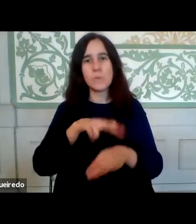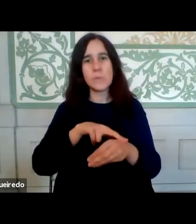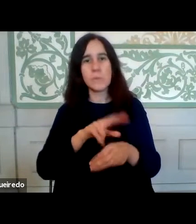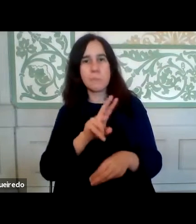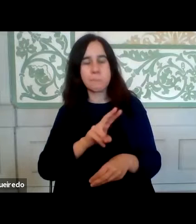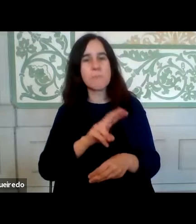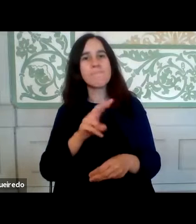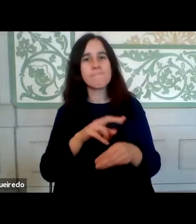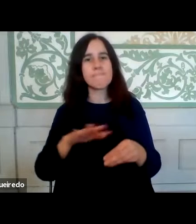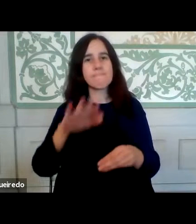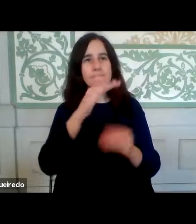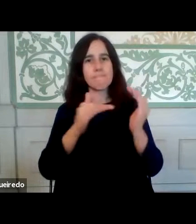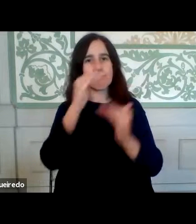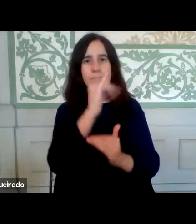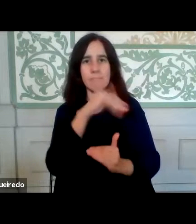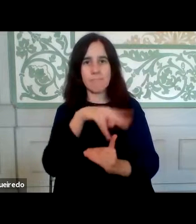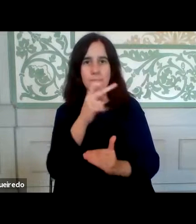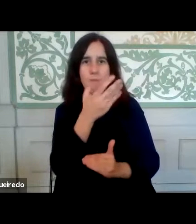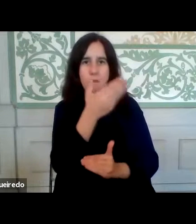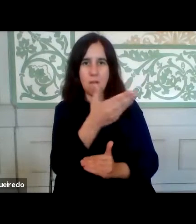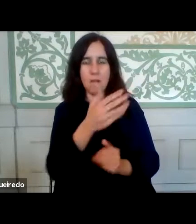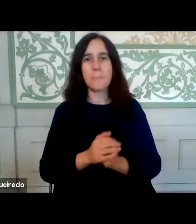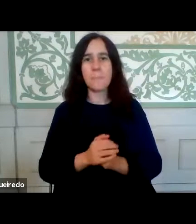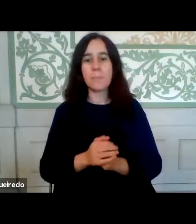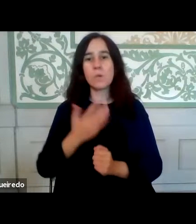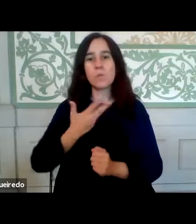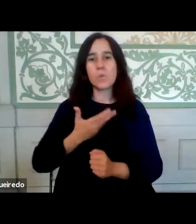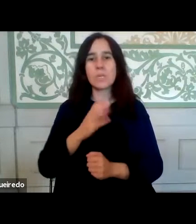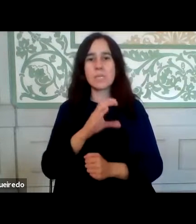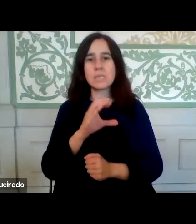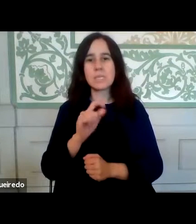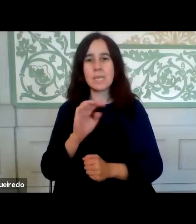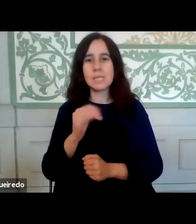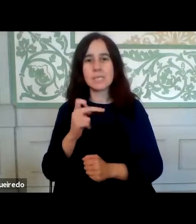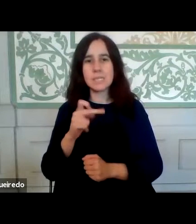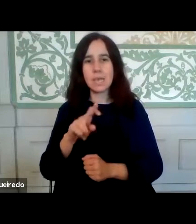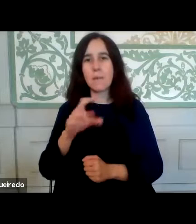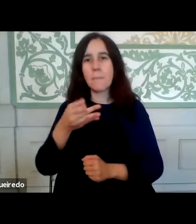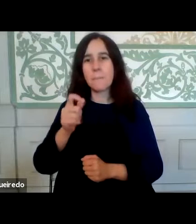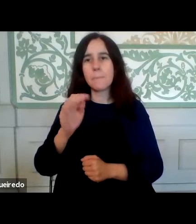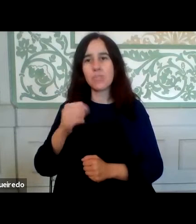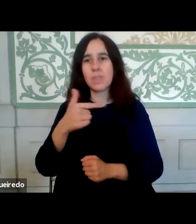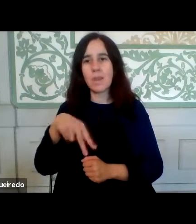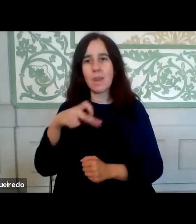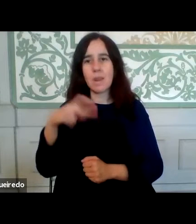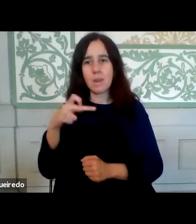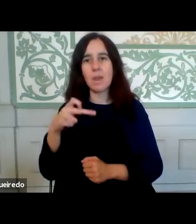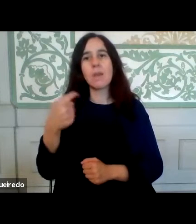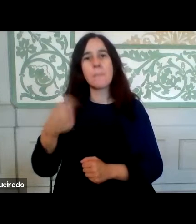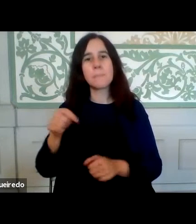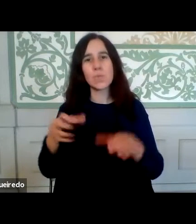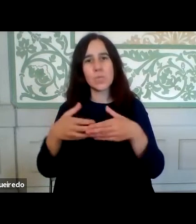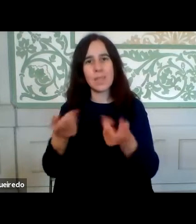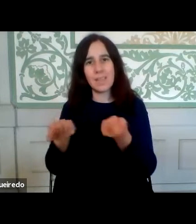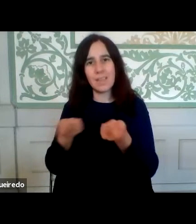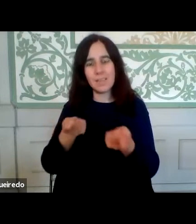da Qualificação dos Trabalhadores em Funções Públicas, Dr. César Pestana, Presidente do Conselho Diretivo da